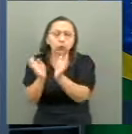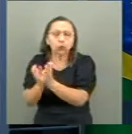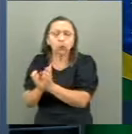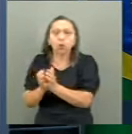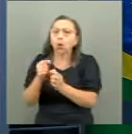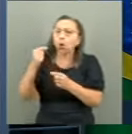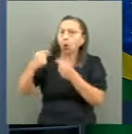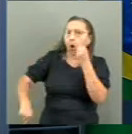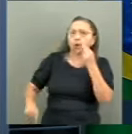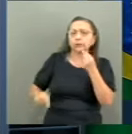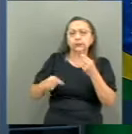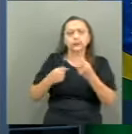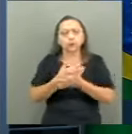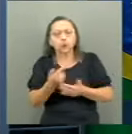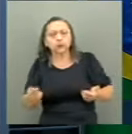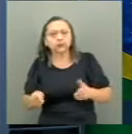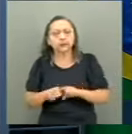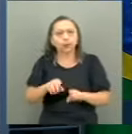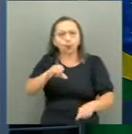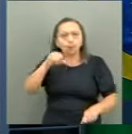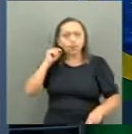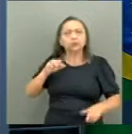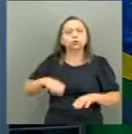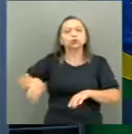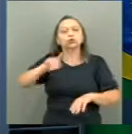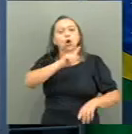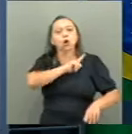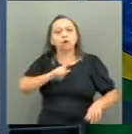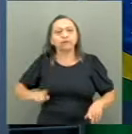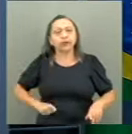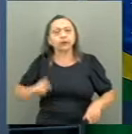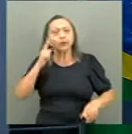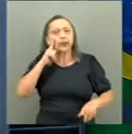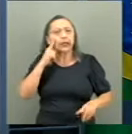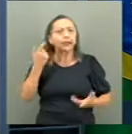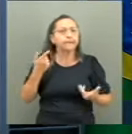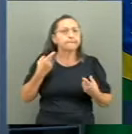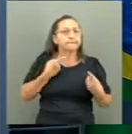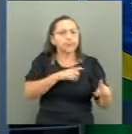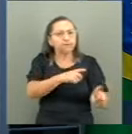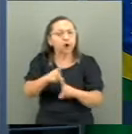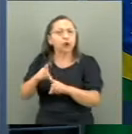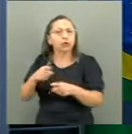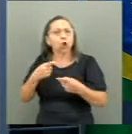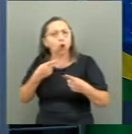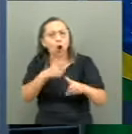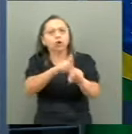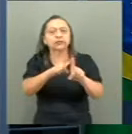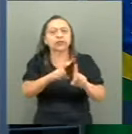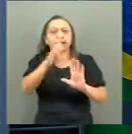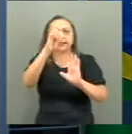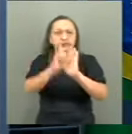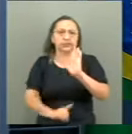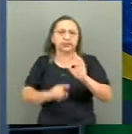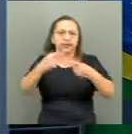ações e omissões dos governos que atentem contra a dignidade humana.